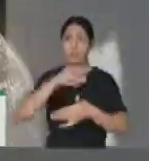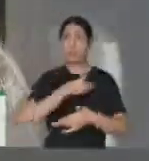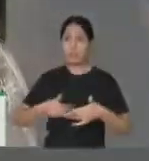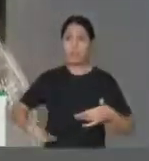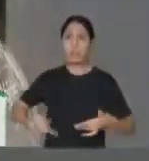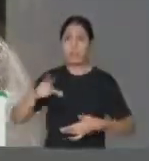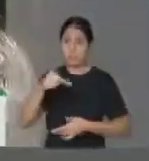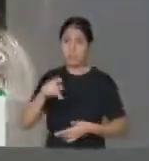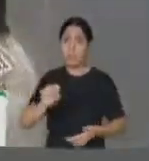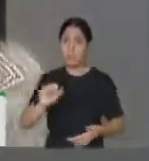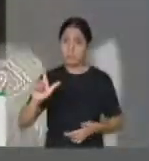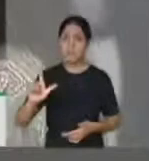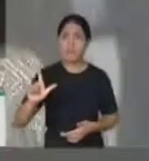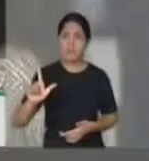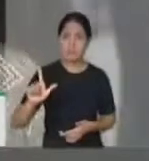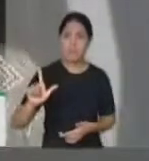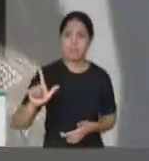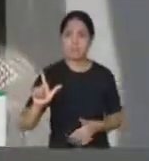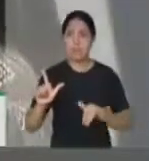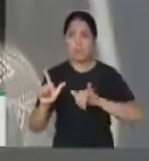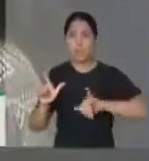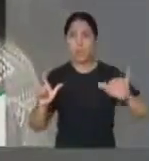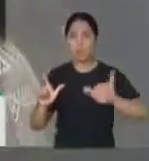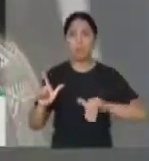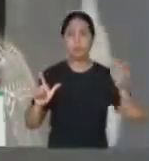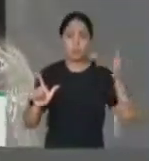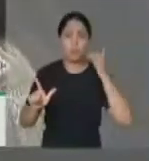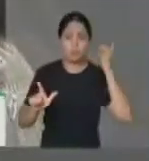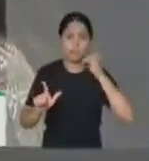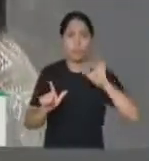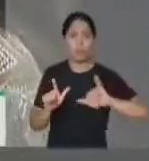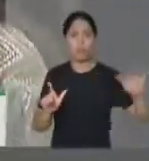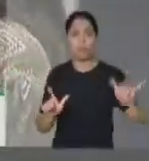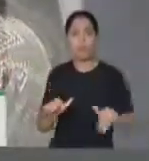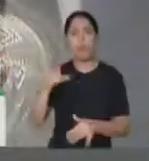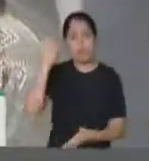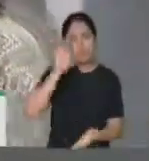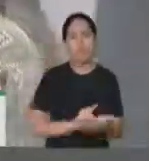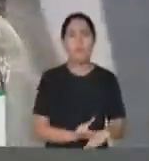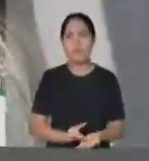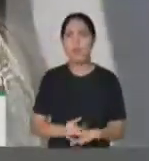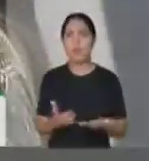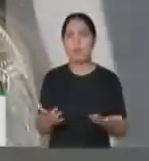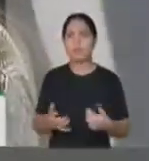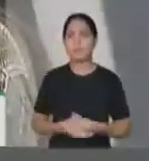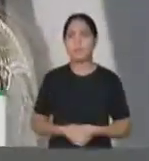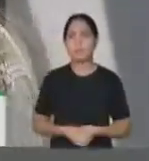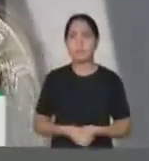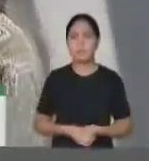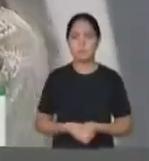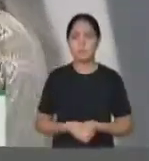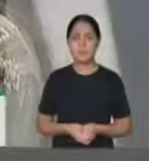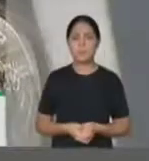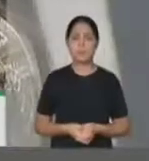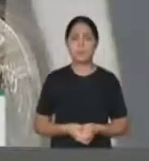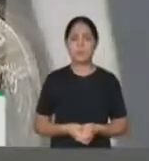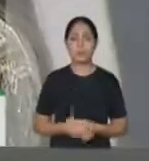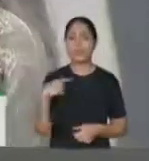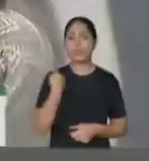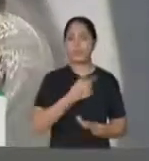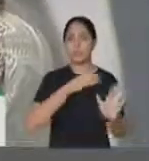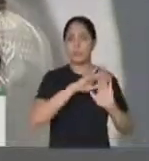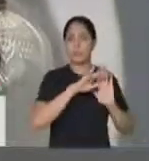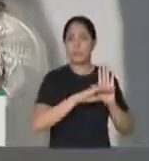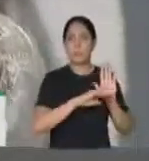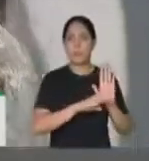governo, é o PSL, referendando aqui o o deputado Santini falou, exatamente isso, e a nossa retirada de